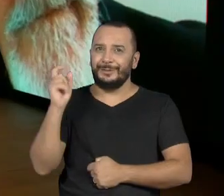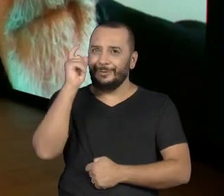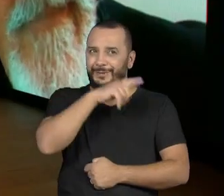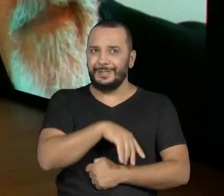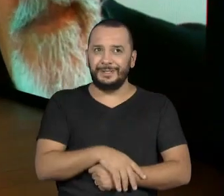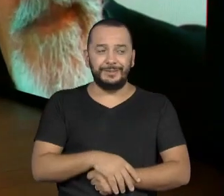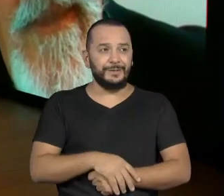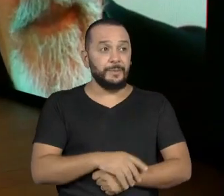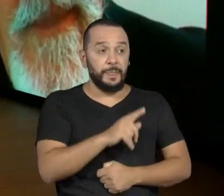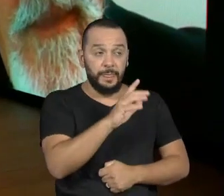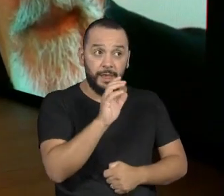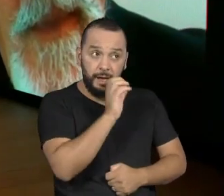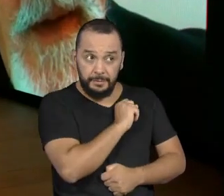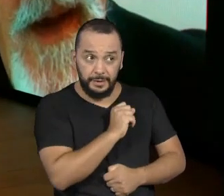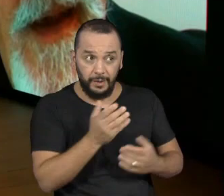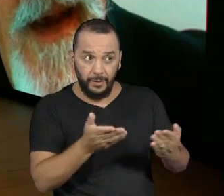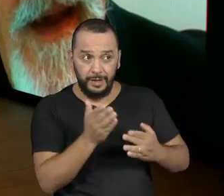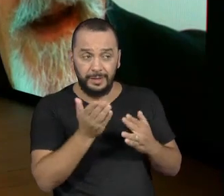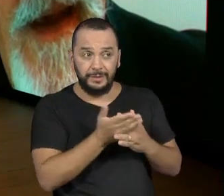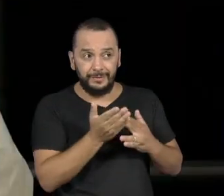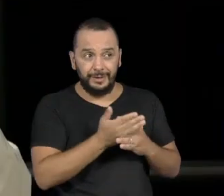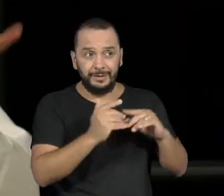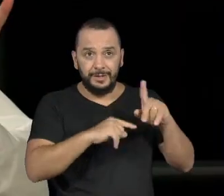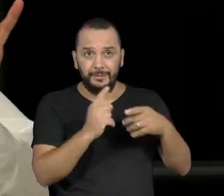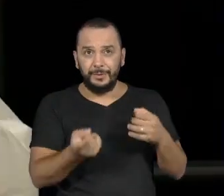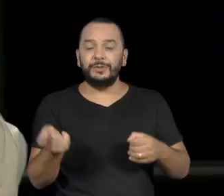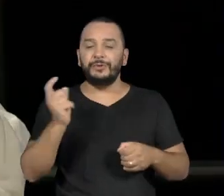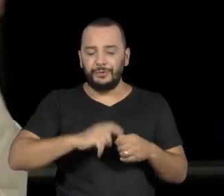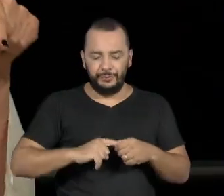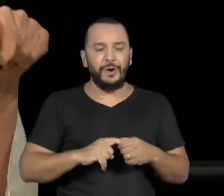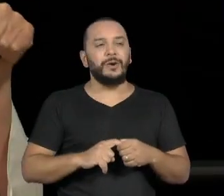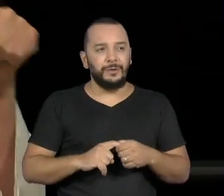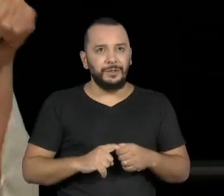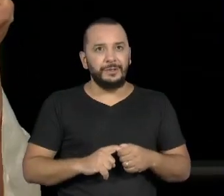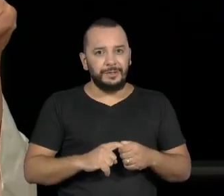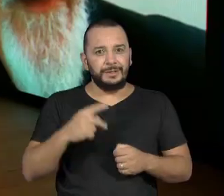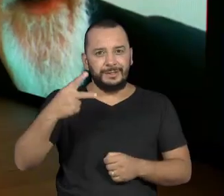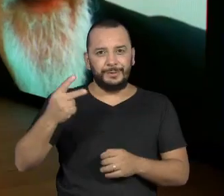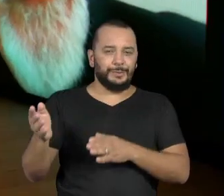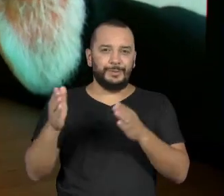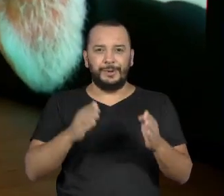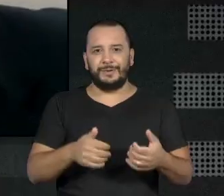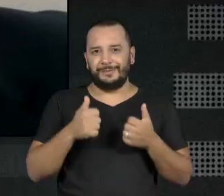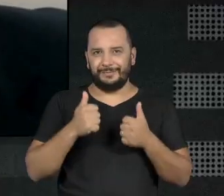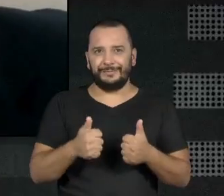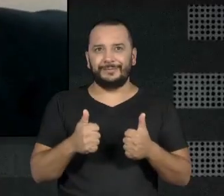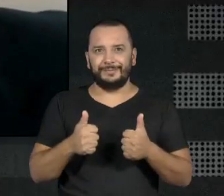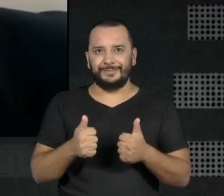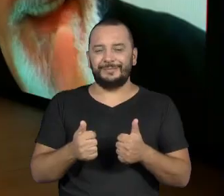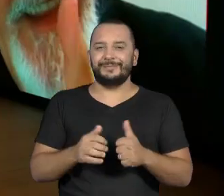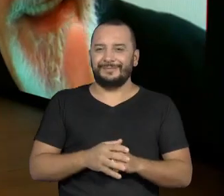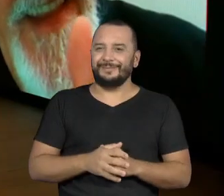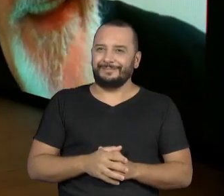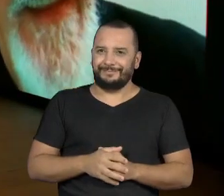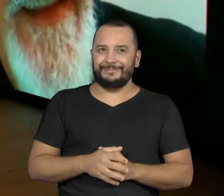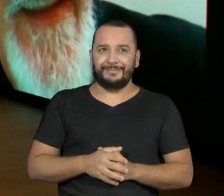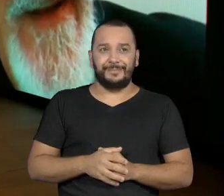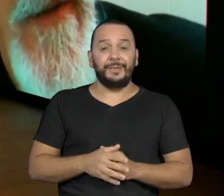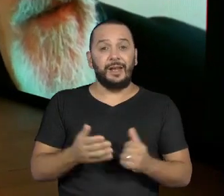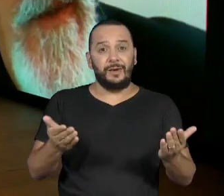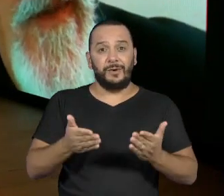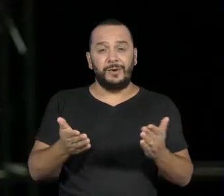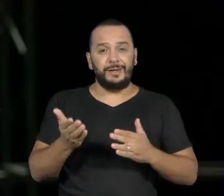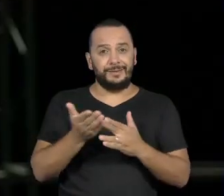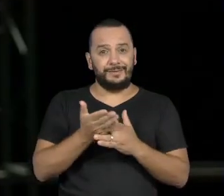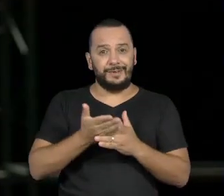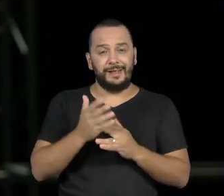Ney, a gente vai fazer uma pausa agora e a gente já volta aqui para o segundo bloco, tá? Sim. Bom, vamos fazer